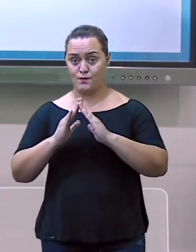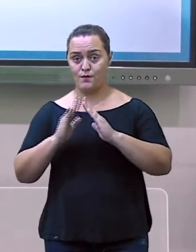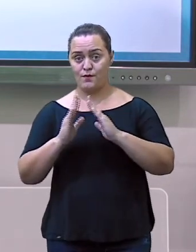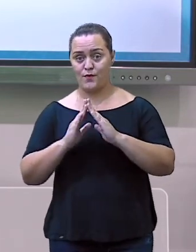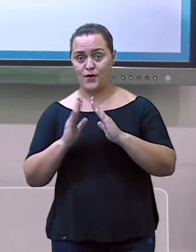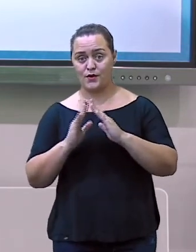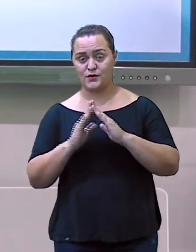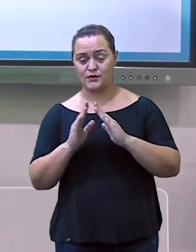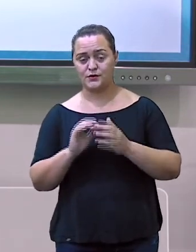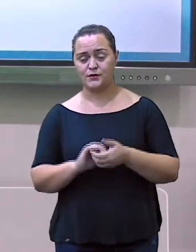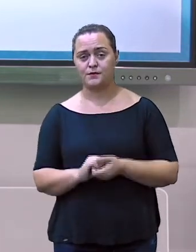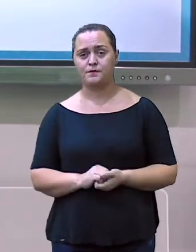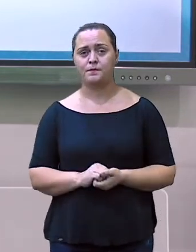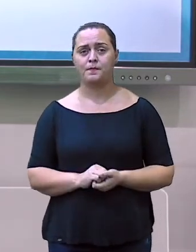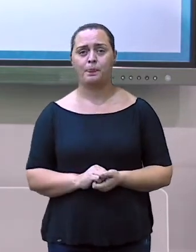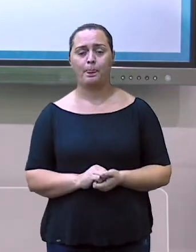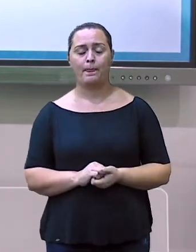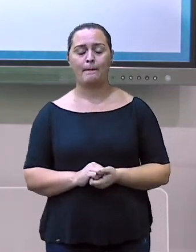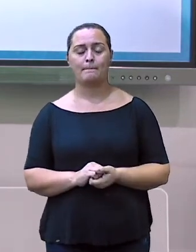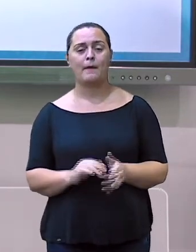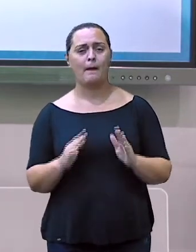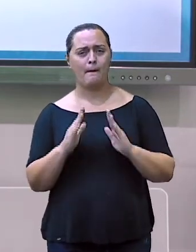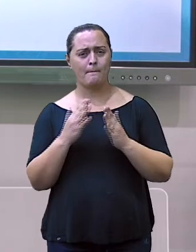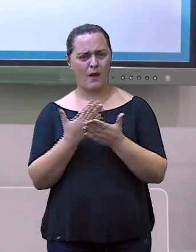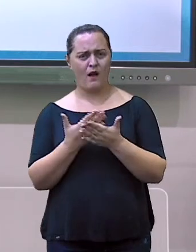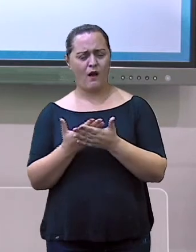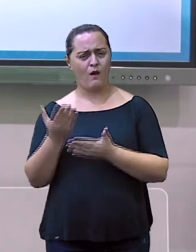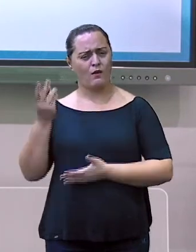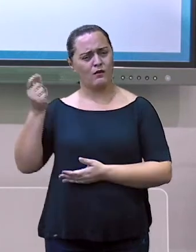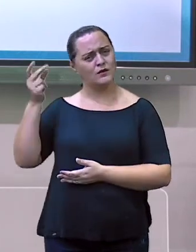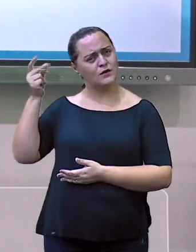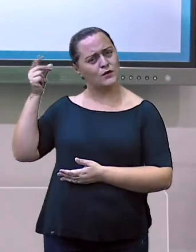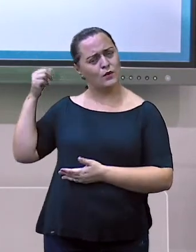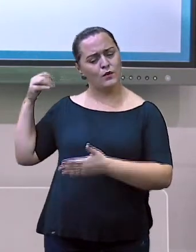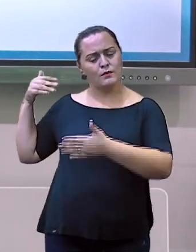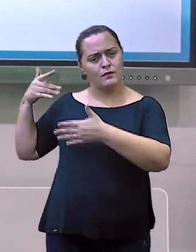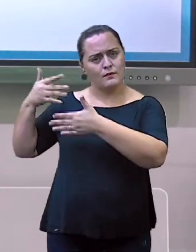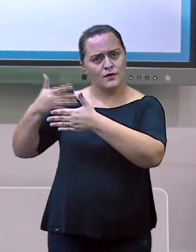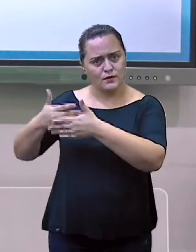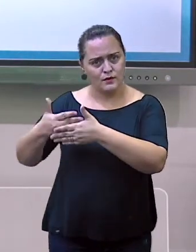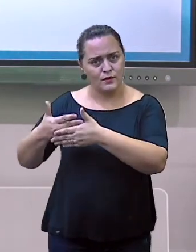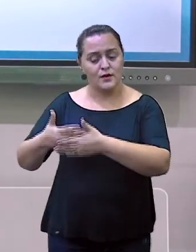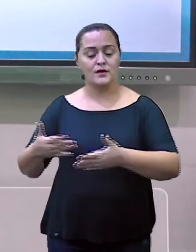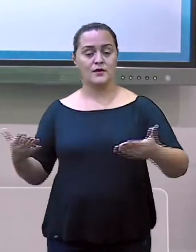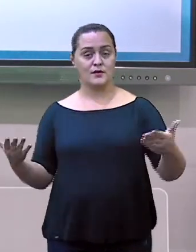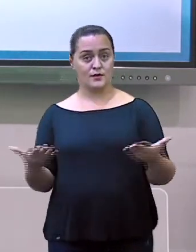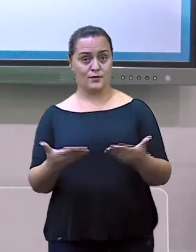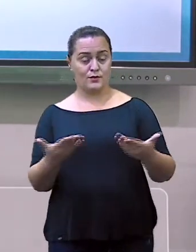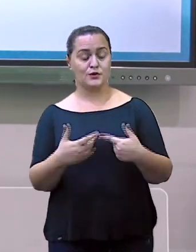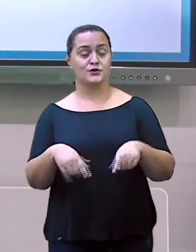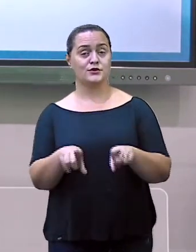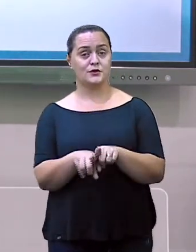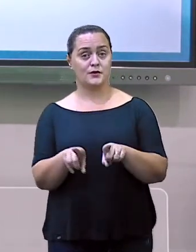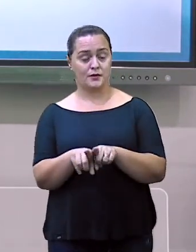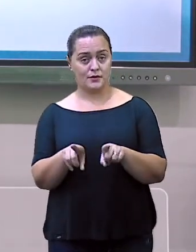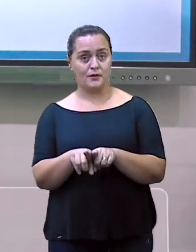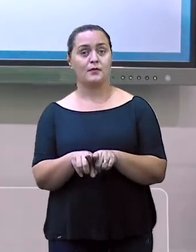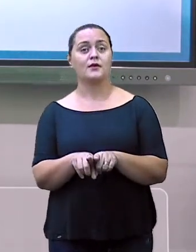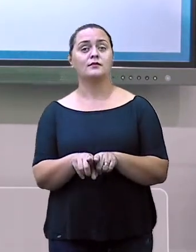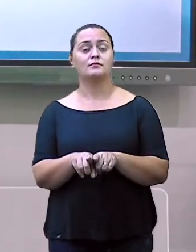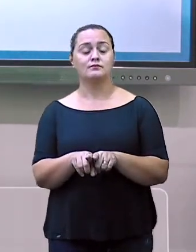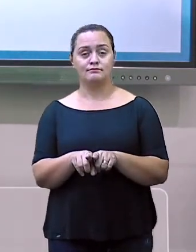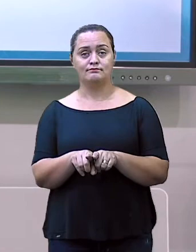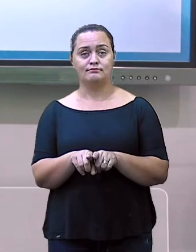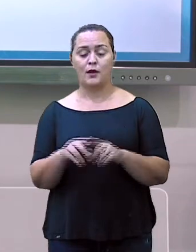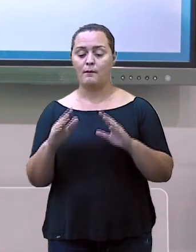da aula anterior de moradias pré-histórica, da pré-história, tanto agora com as moradias de história, moradias